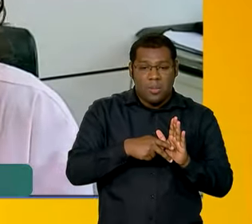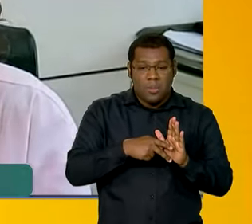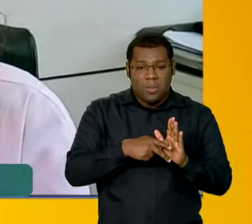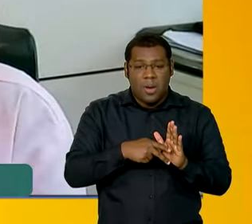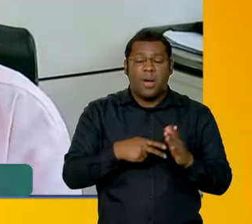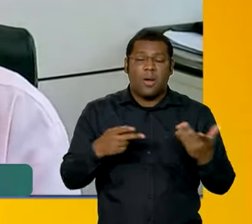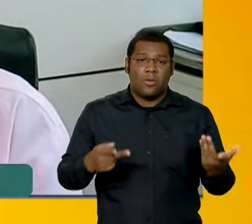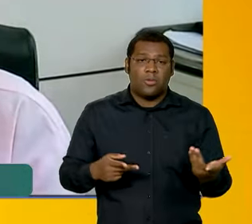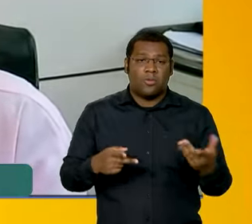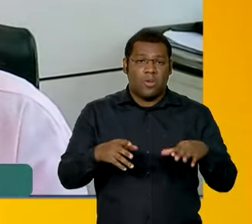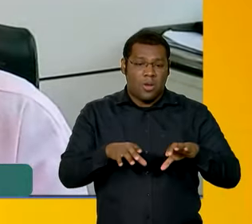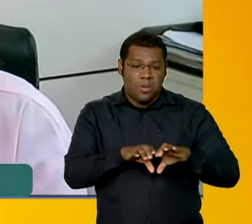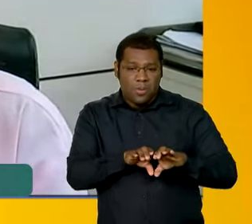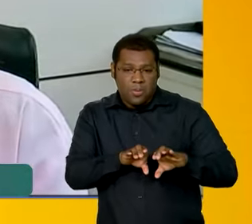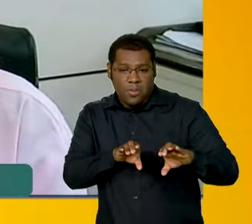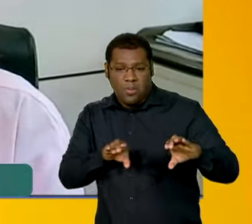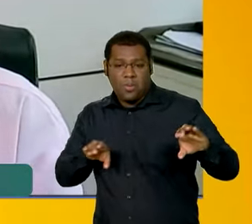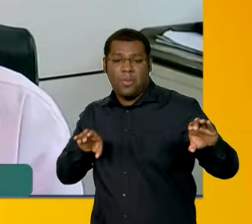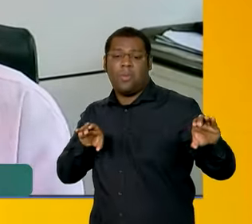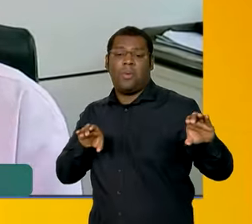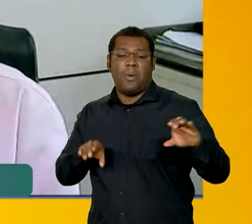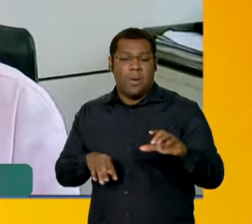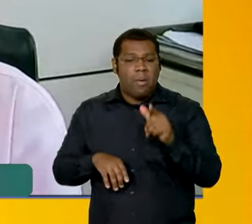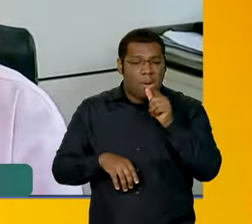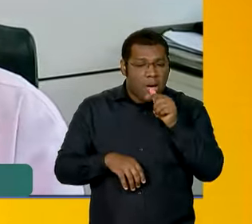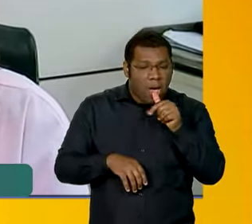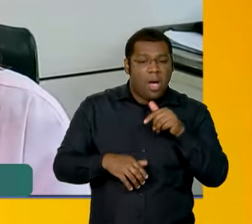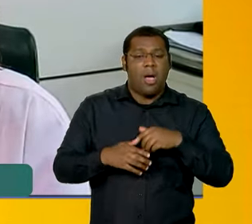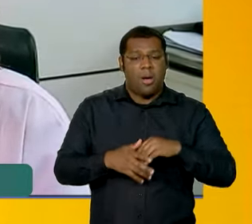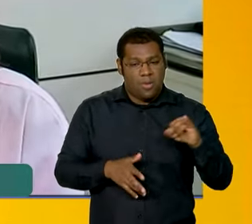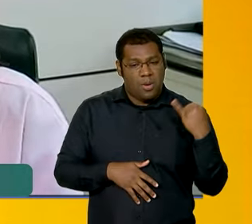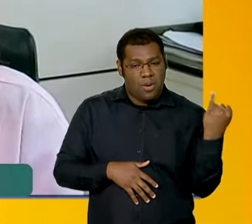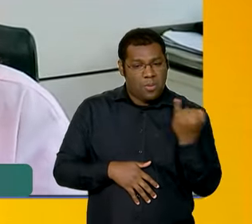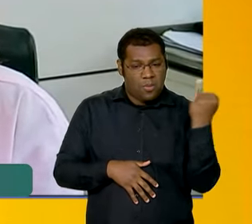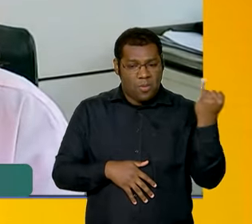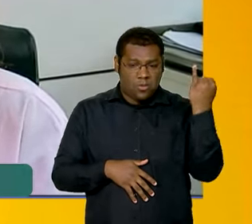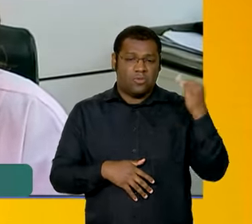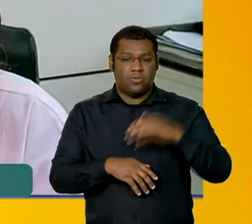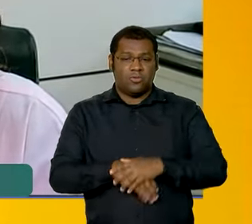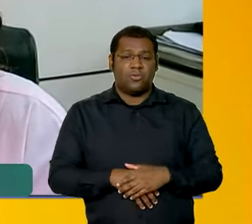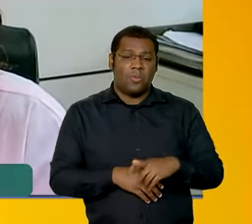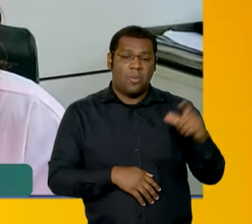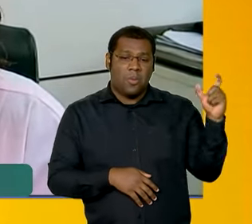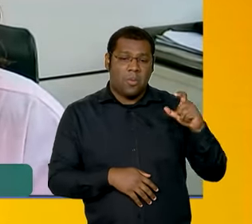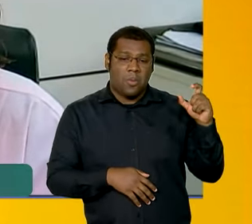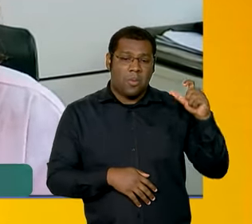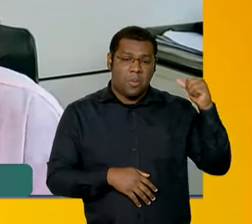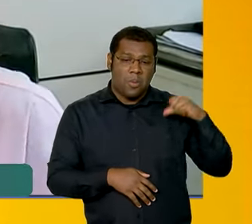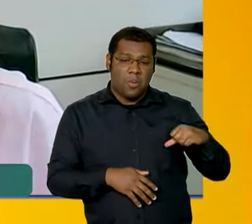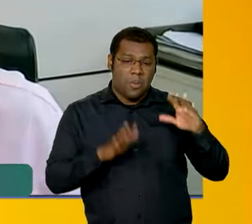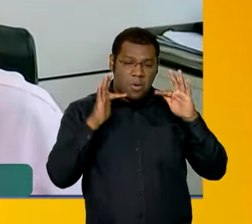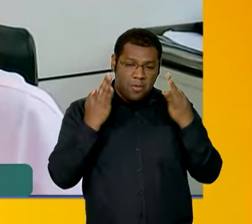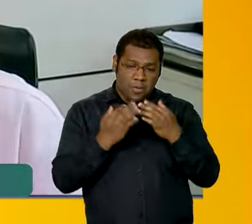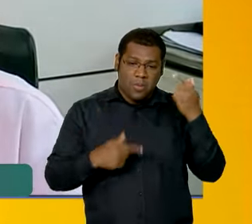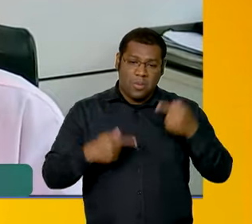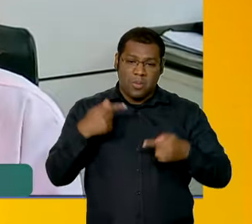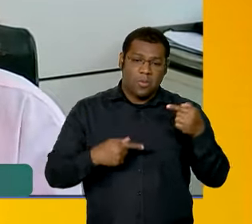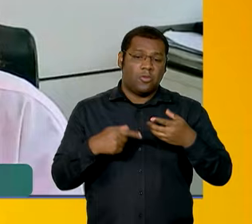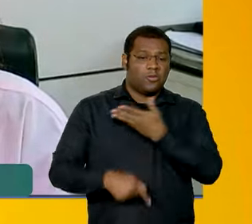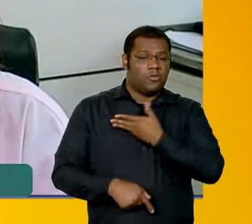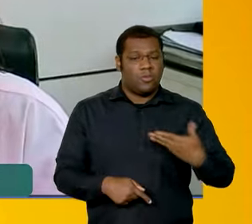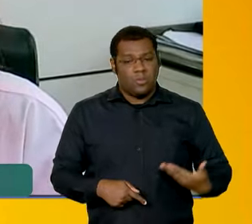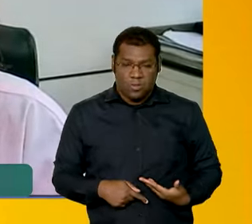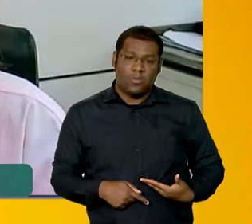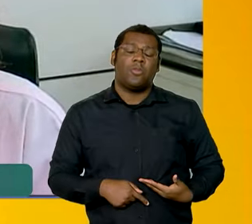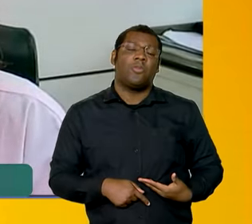do programa de cisternas e indicadores neonatais. Então, isso é importante ter em vista que o Bolsa Família é uma política, mas tem um conjunto